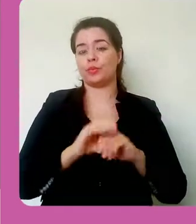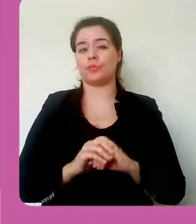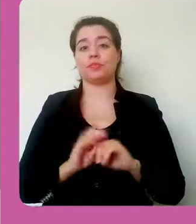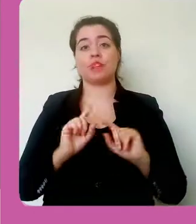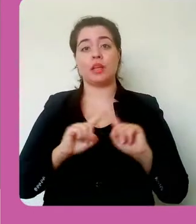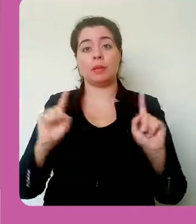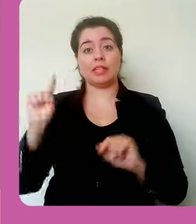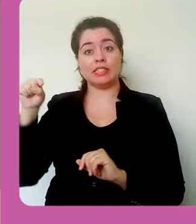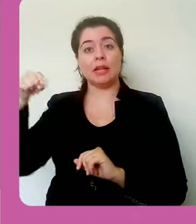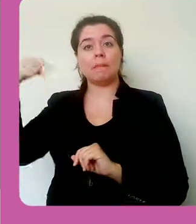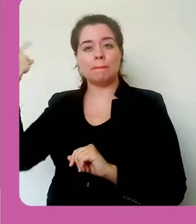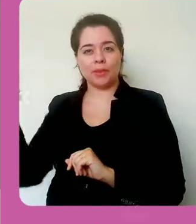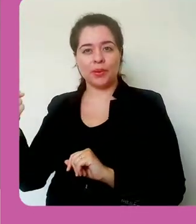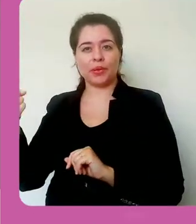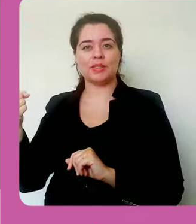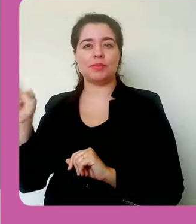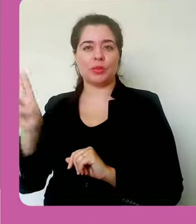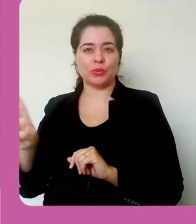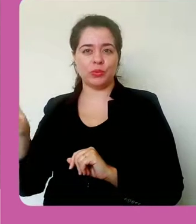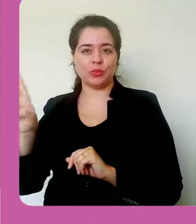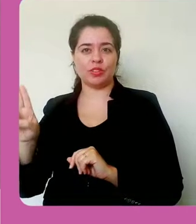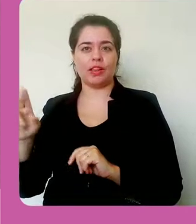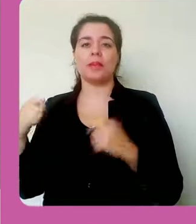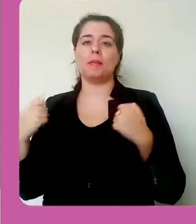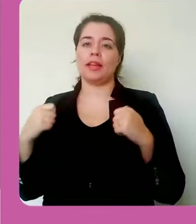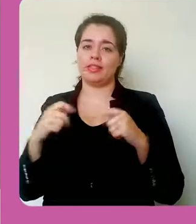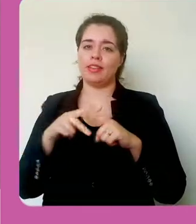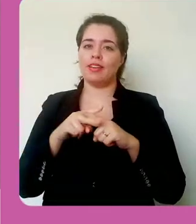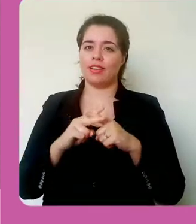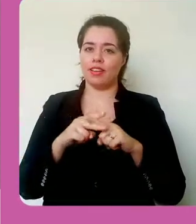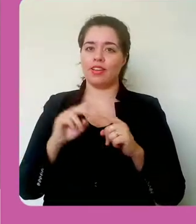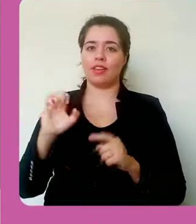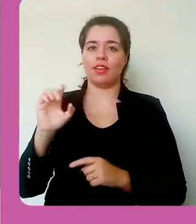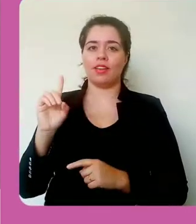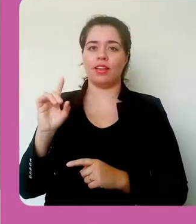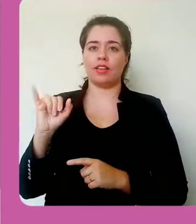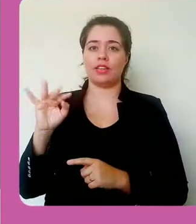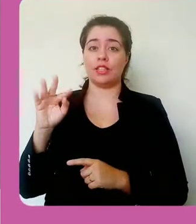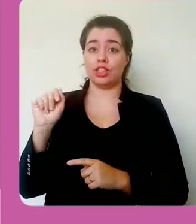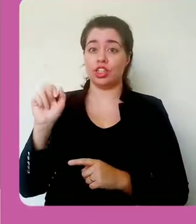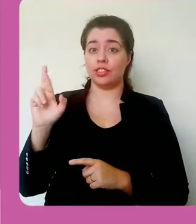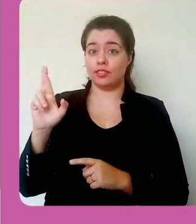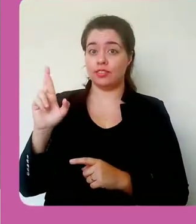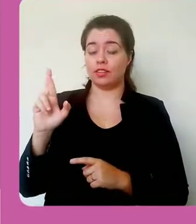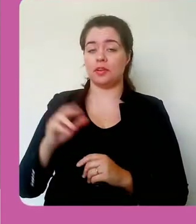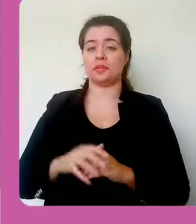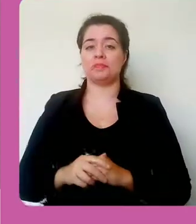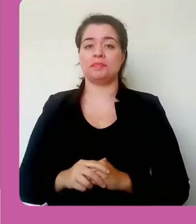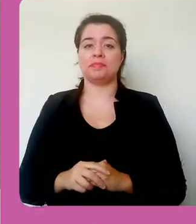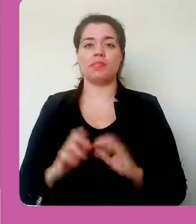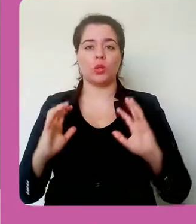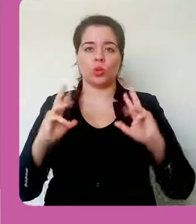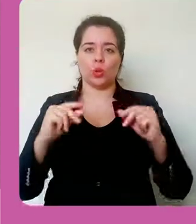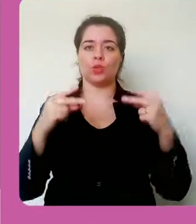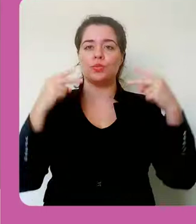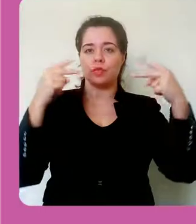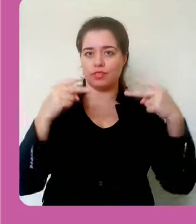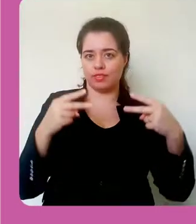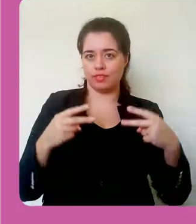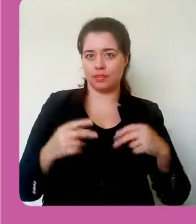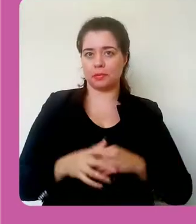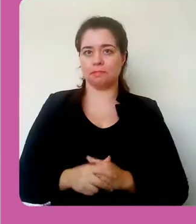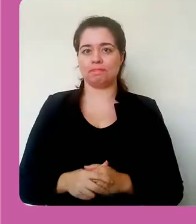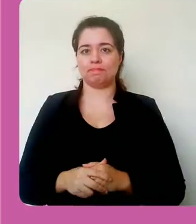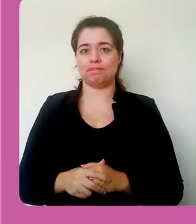que editar todos esses links. Então, tá aqui o link. Se eu